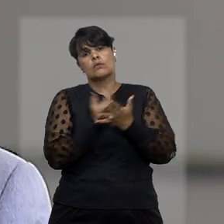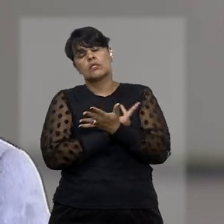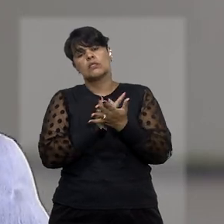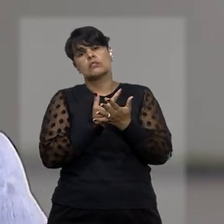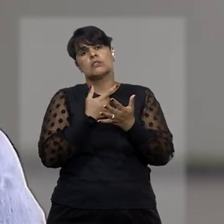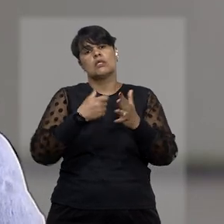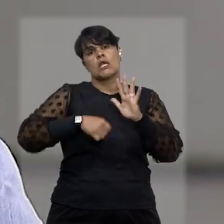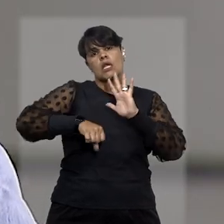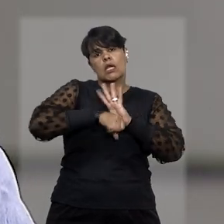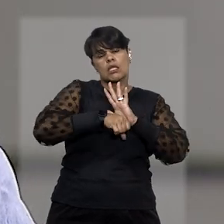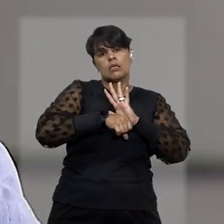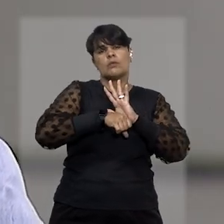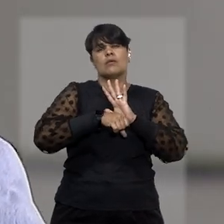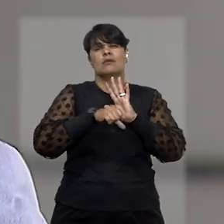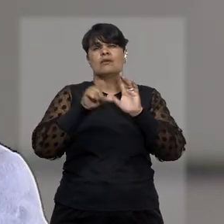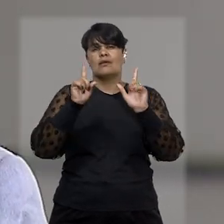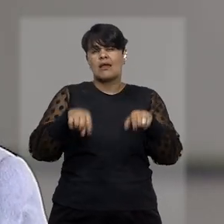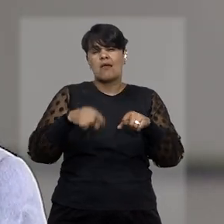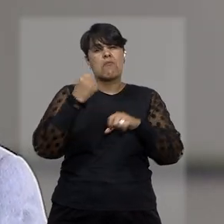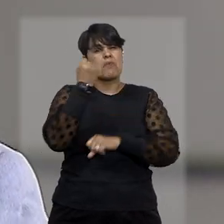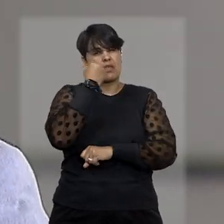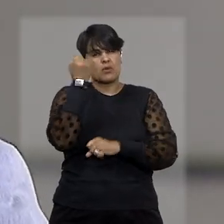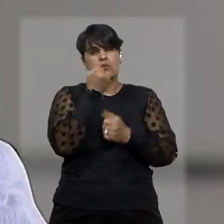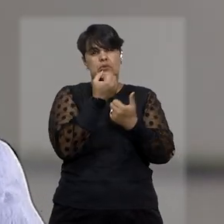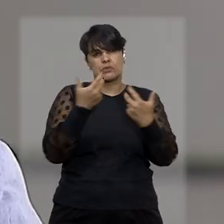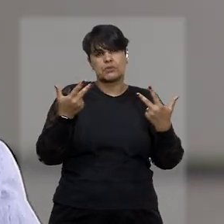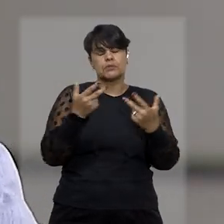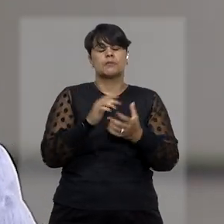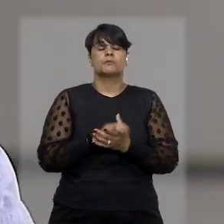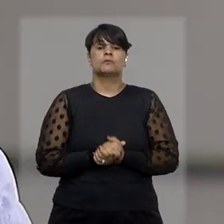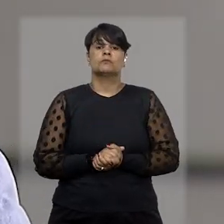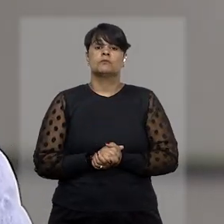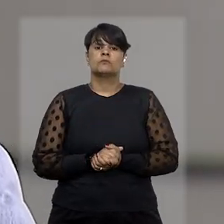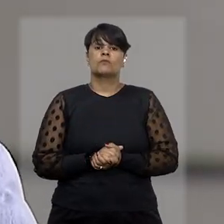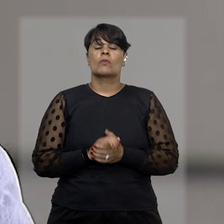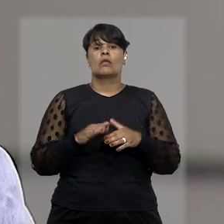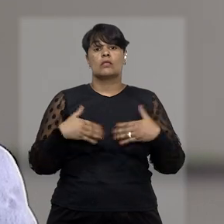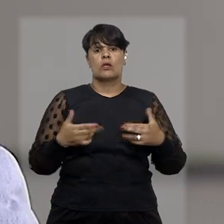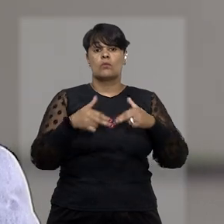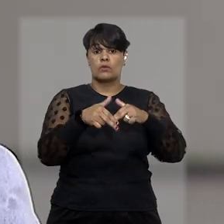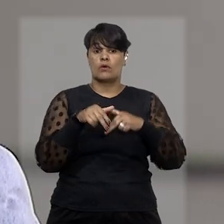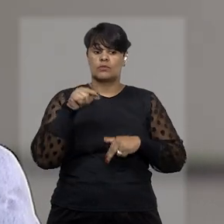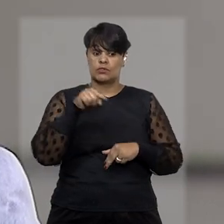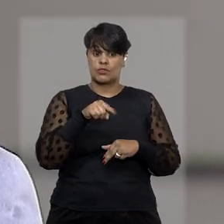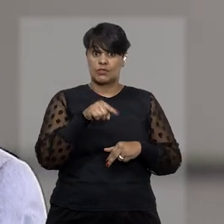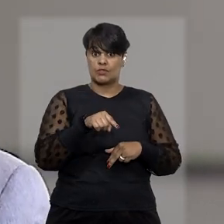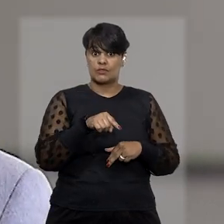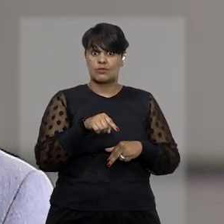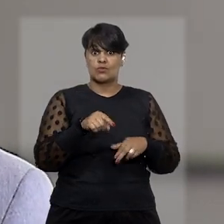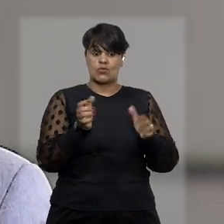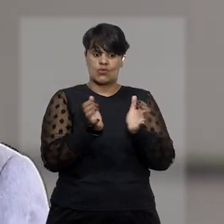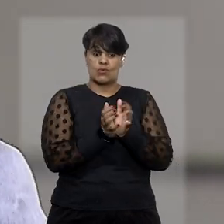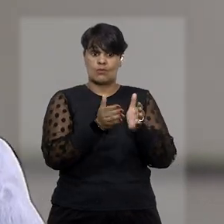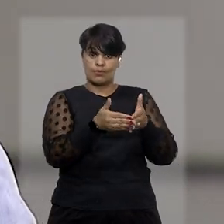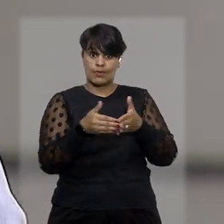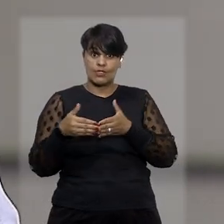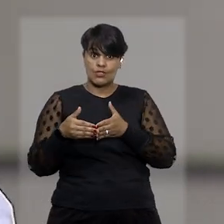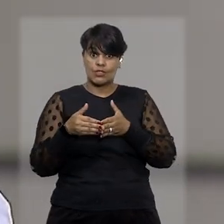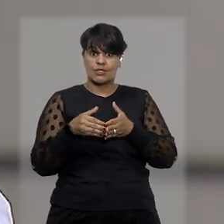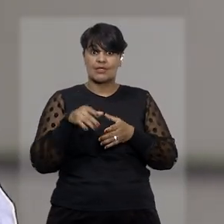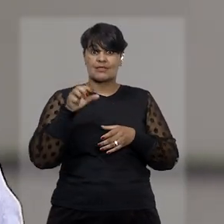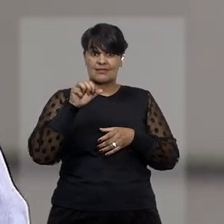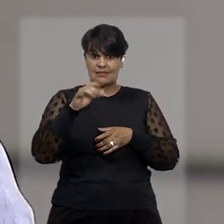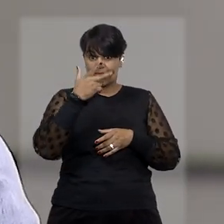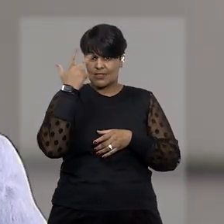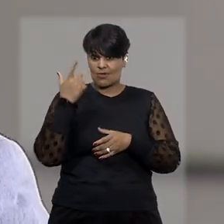tortura, tráfico de drogas e terrorismo. Devido à revogação, a defesa pedia a aplicação ao delito de